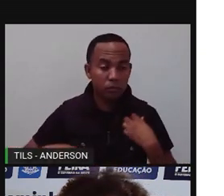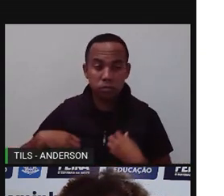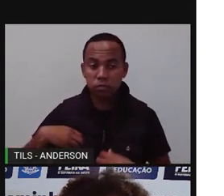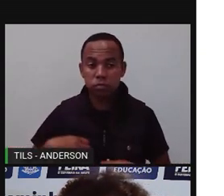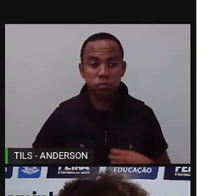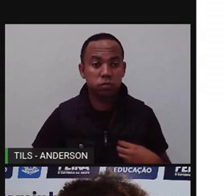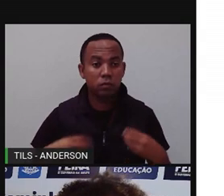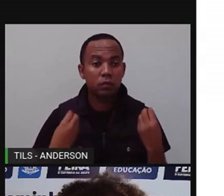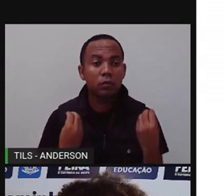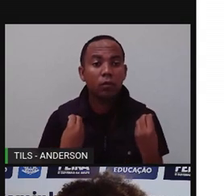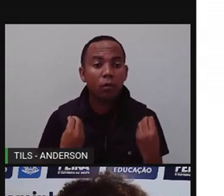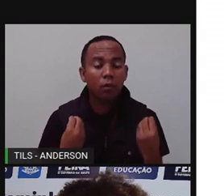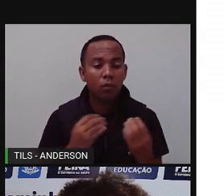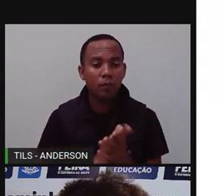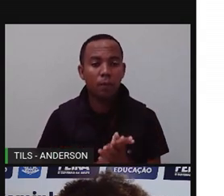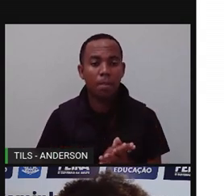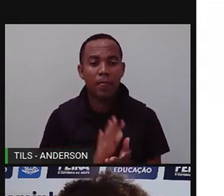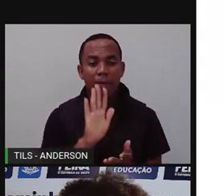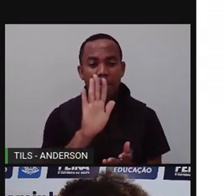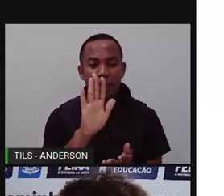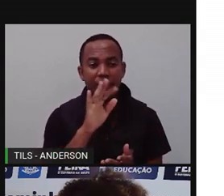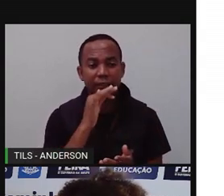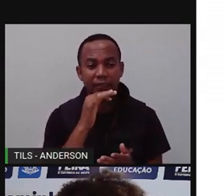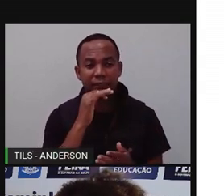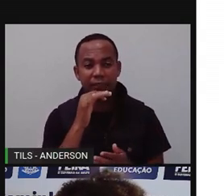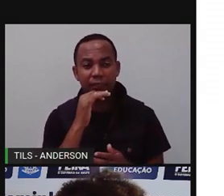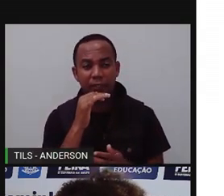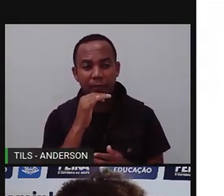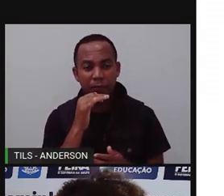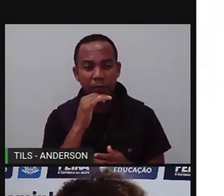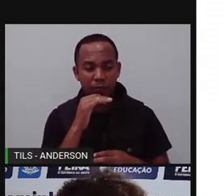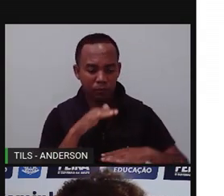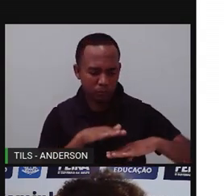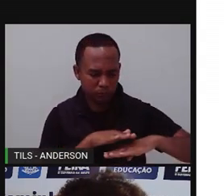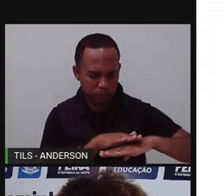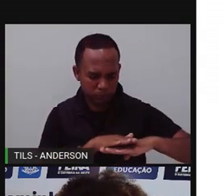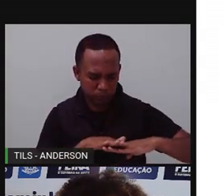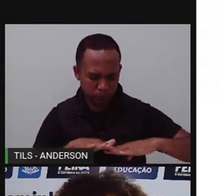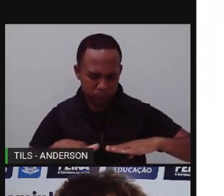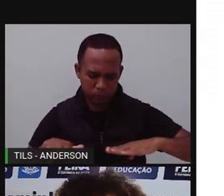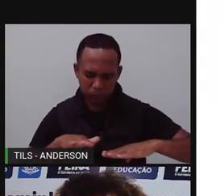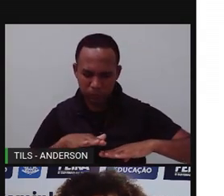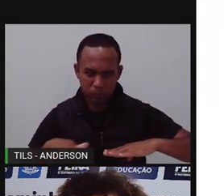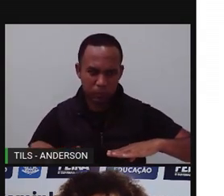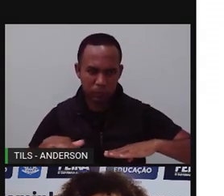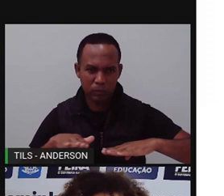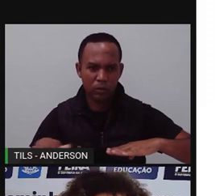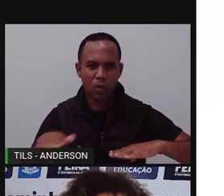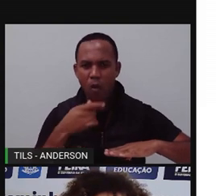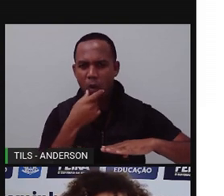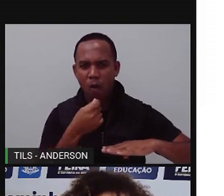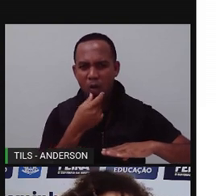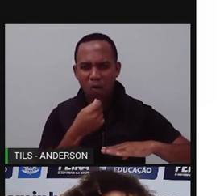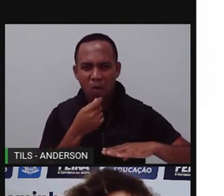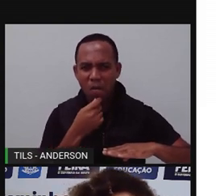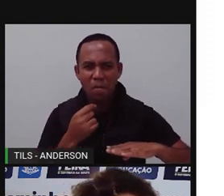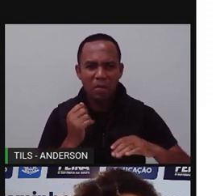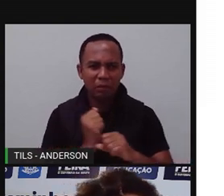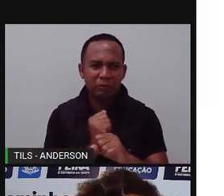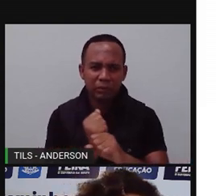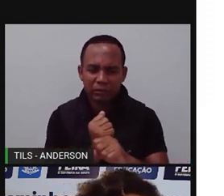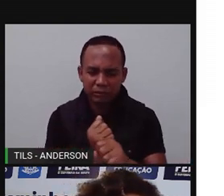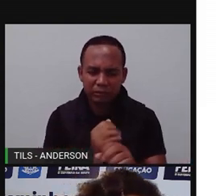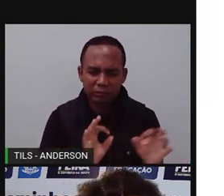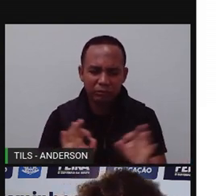diga uma coisa, se não tivesse tanto asfalto, será que essa água, ela ficaria empoçada? Será que tanta interferência do homem não